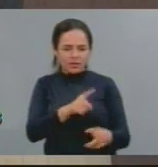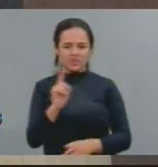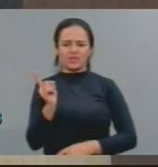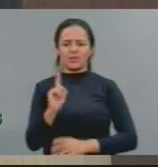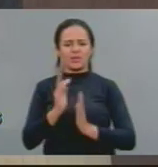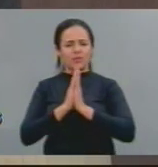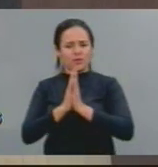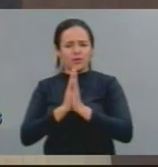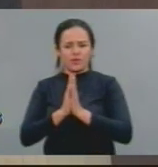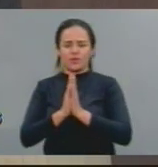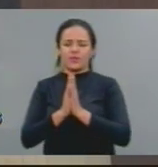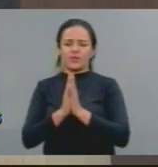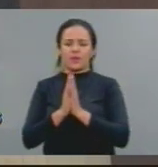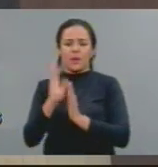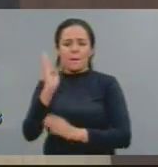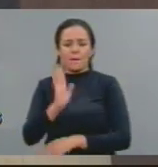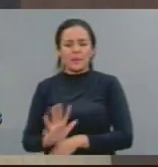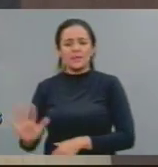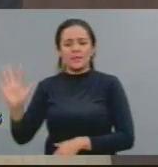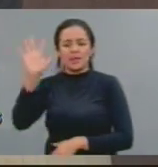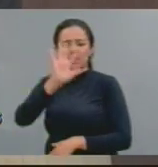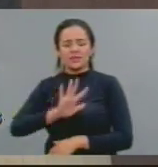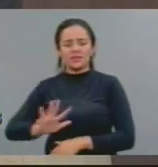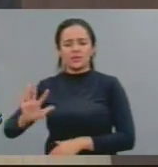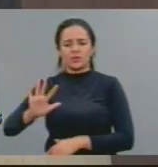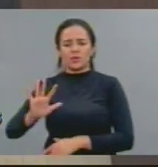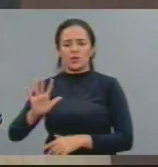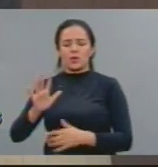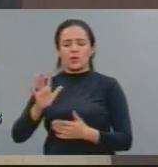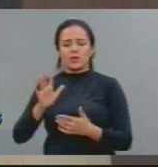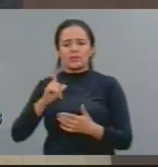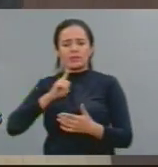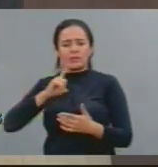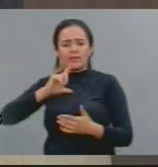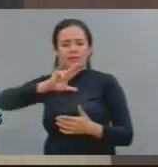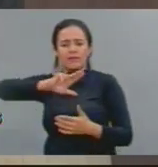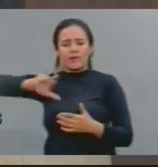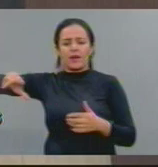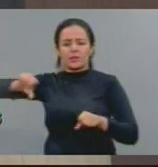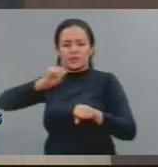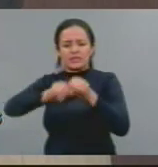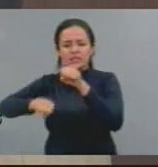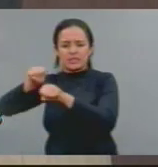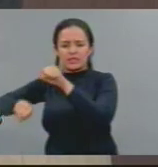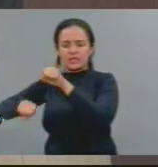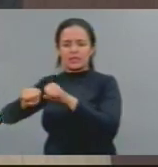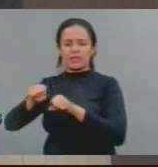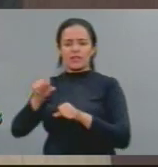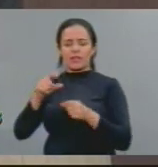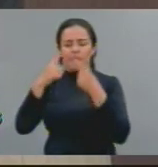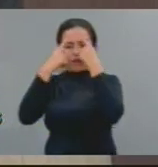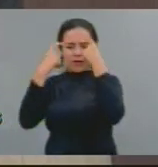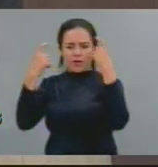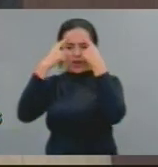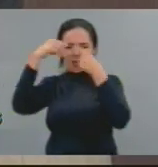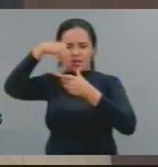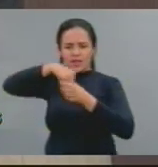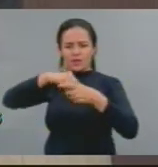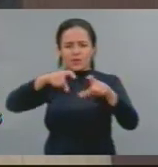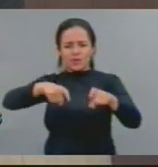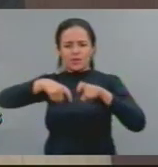o Brasil não continue a ser o primeiro lugar em violência no campo. Que o Brasil não seja